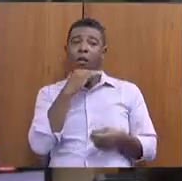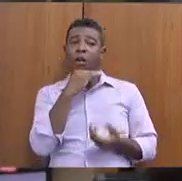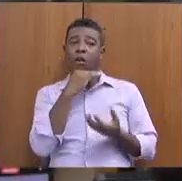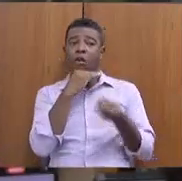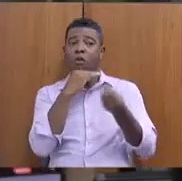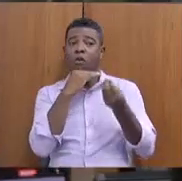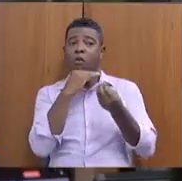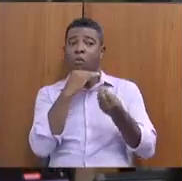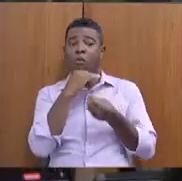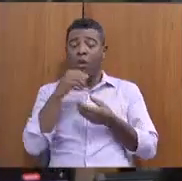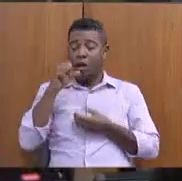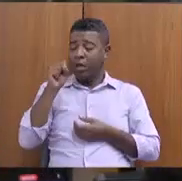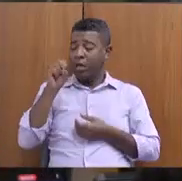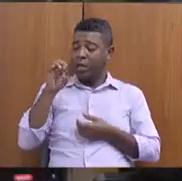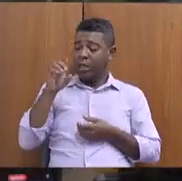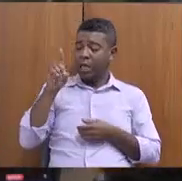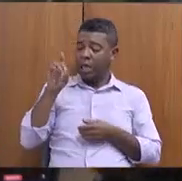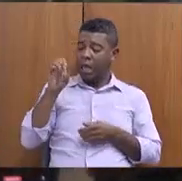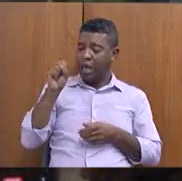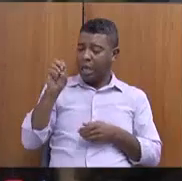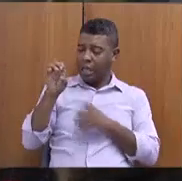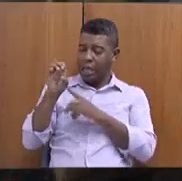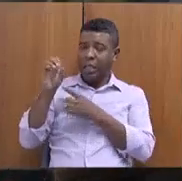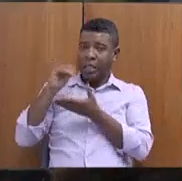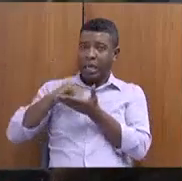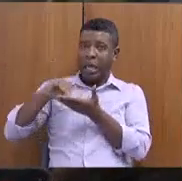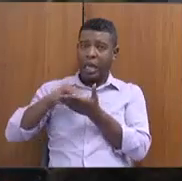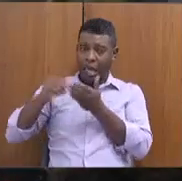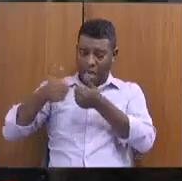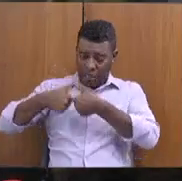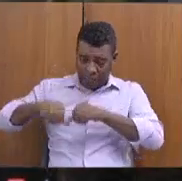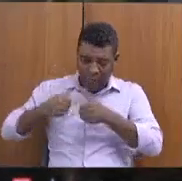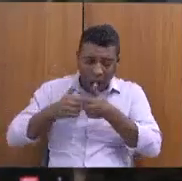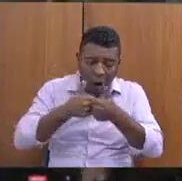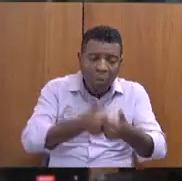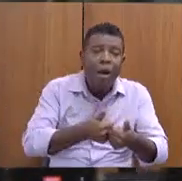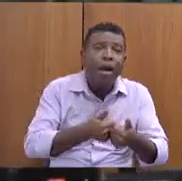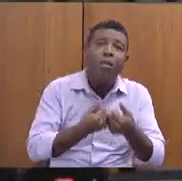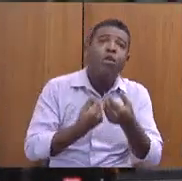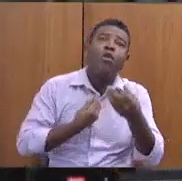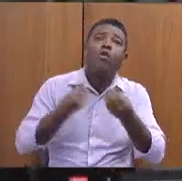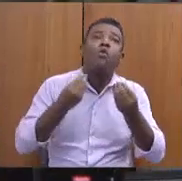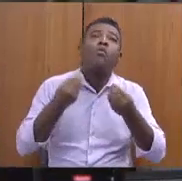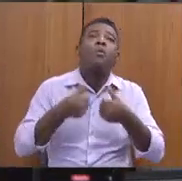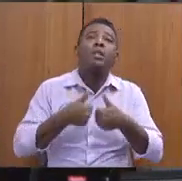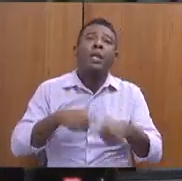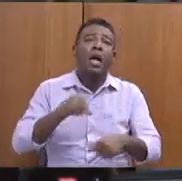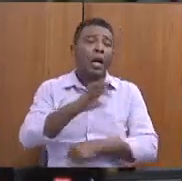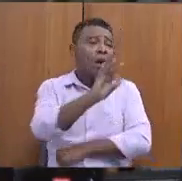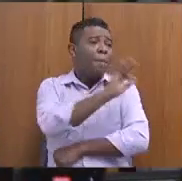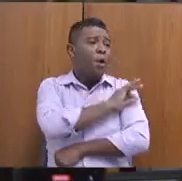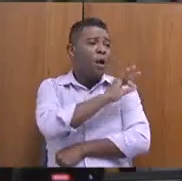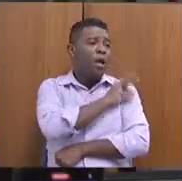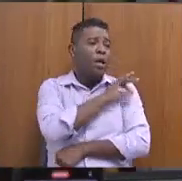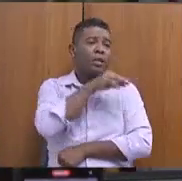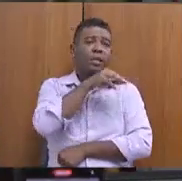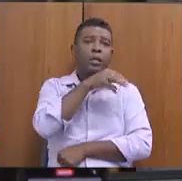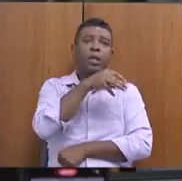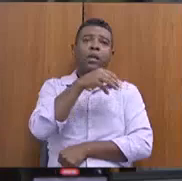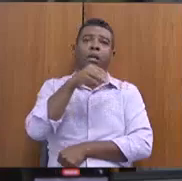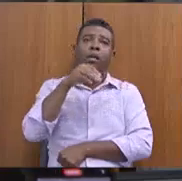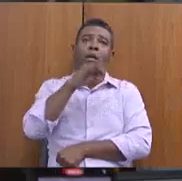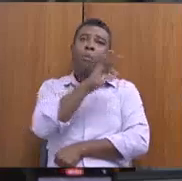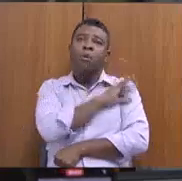encaminhamentos que foram apresentados por outros setores, como a Polícia Militar, Polícia Civil, Secretaria de Justiça,